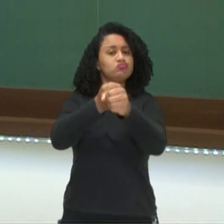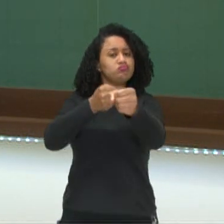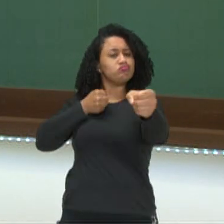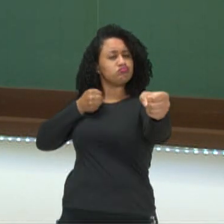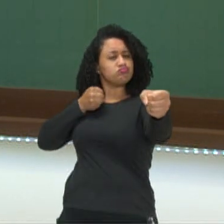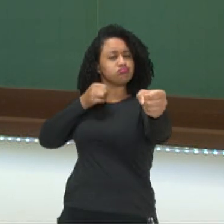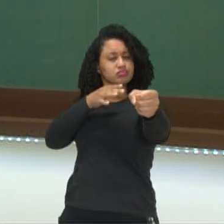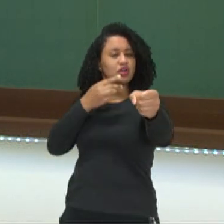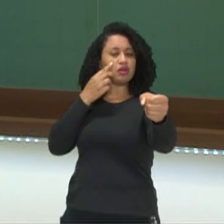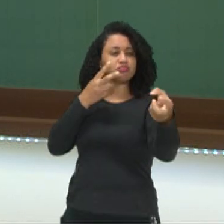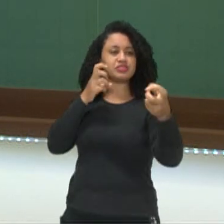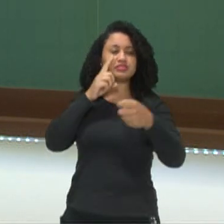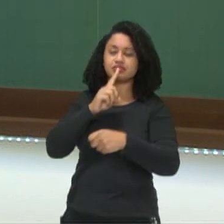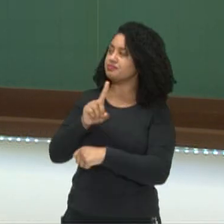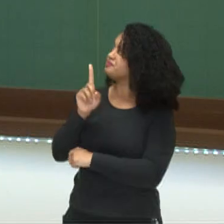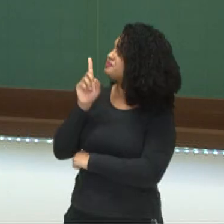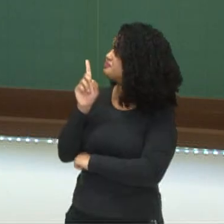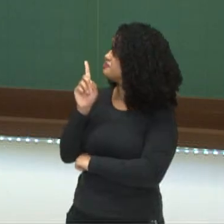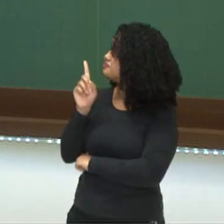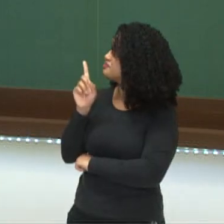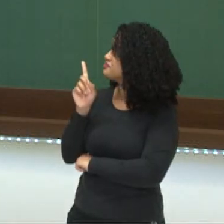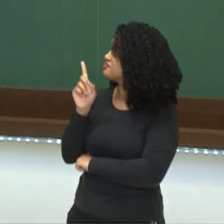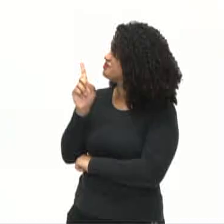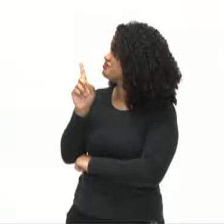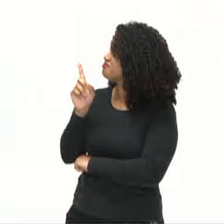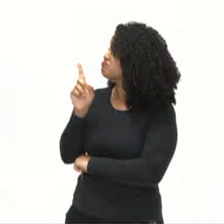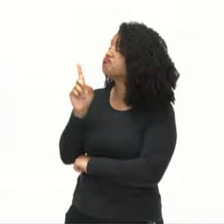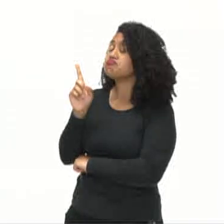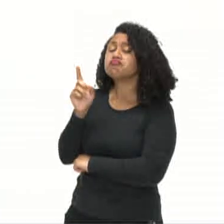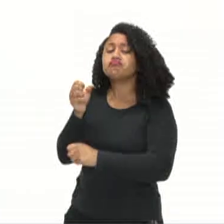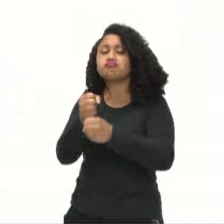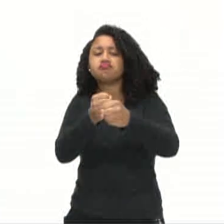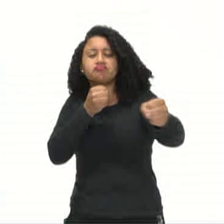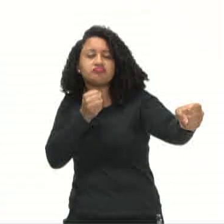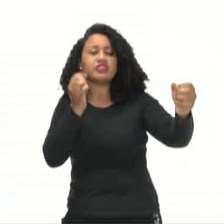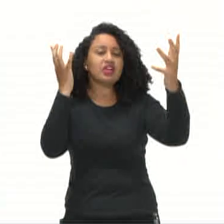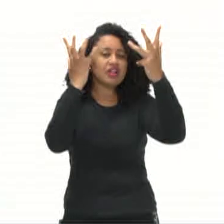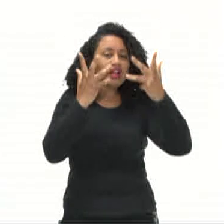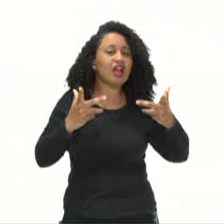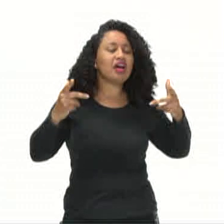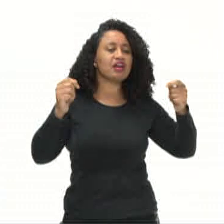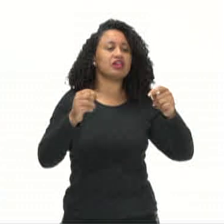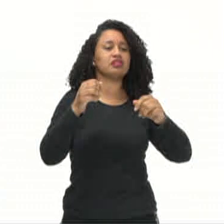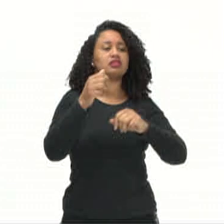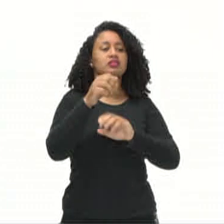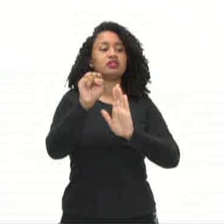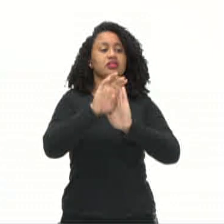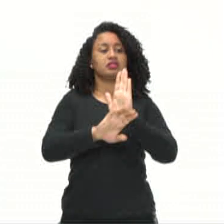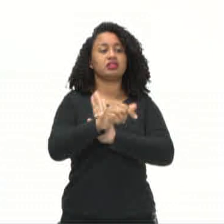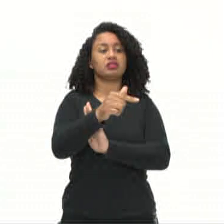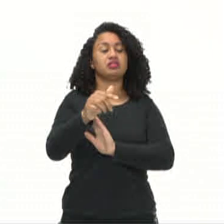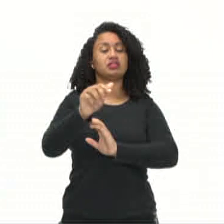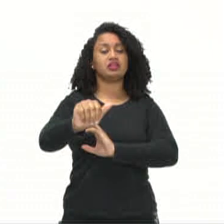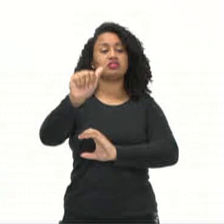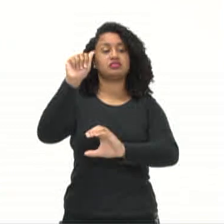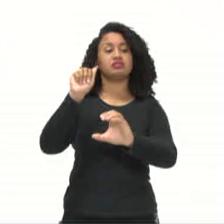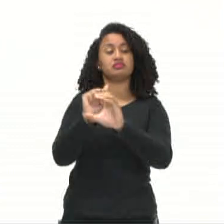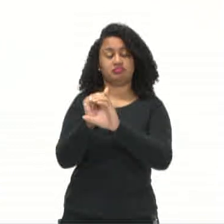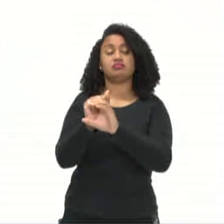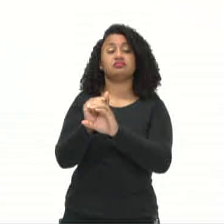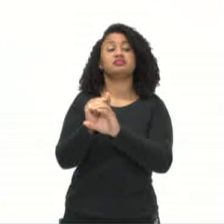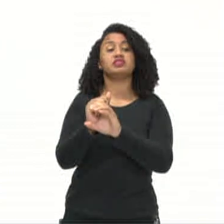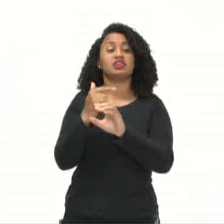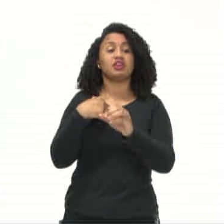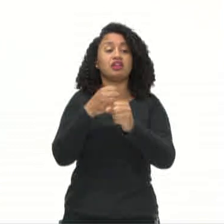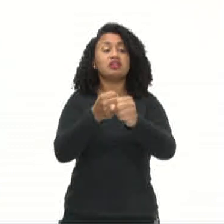está numa atividade, num esporte, caçando leões, século 7 a.C., Museu Britânico. Caçar leão com